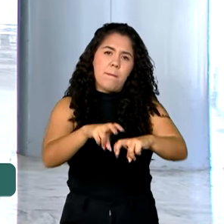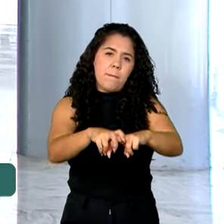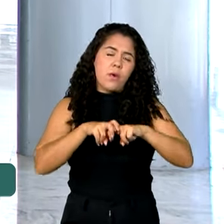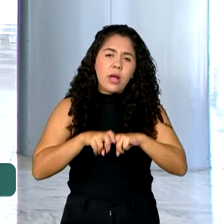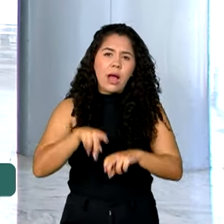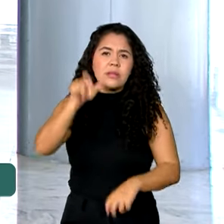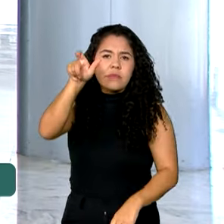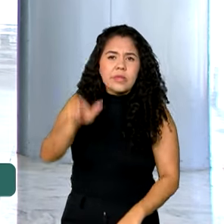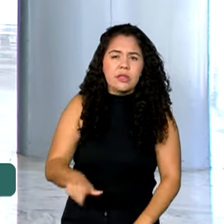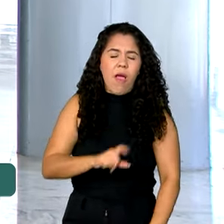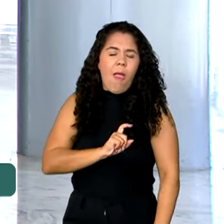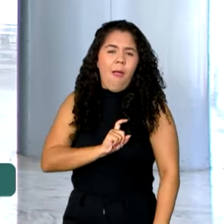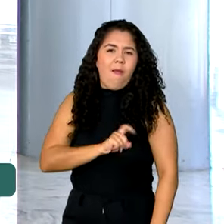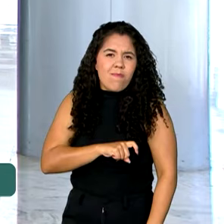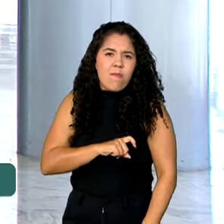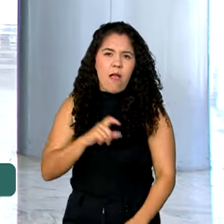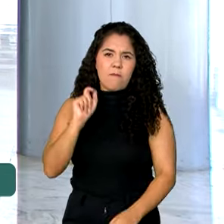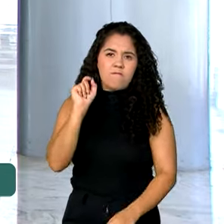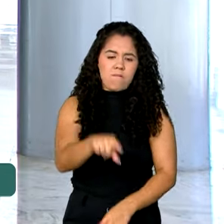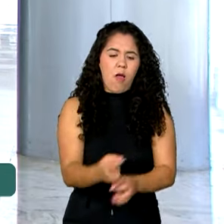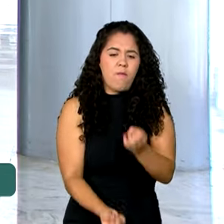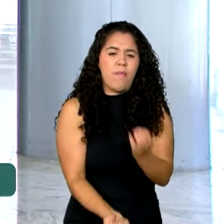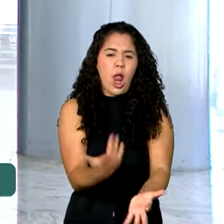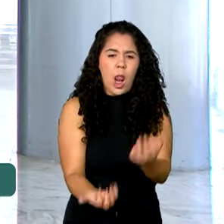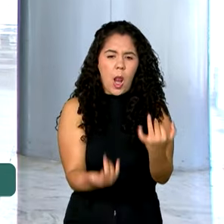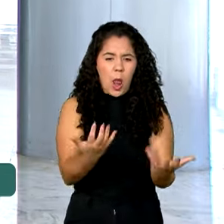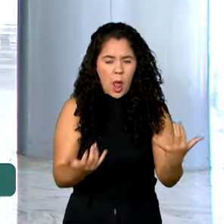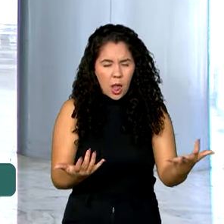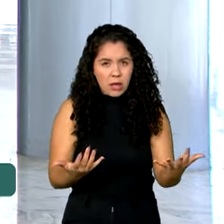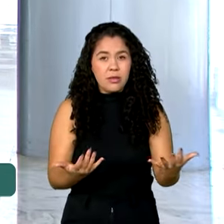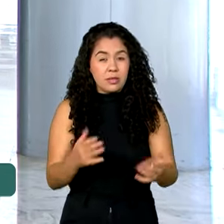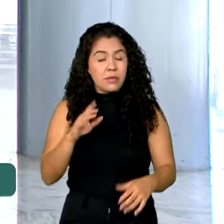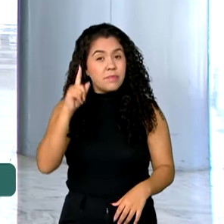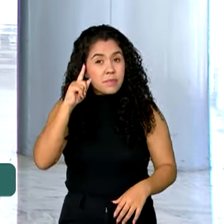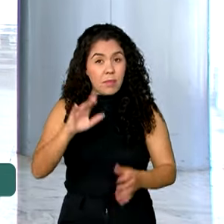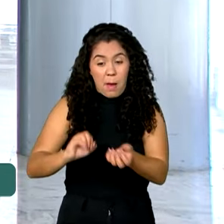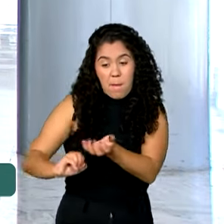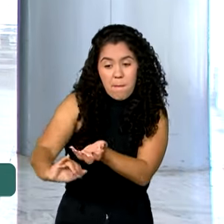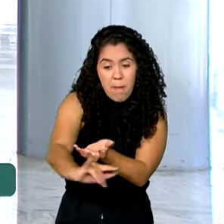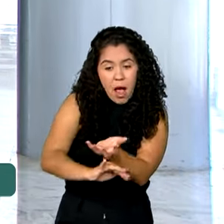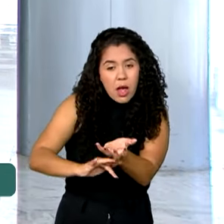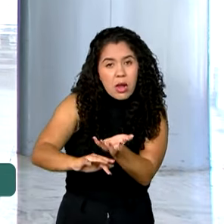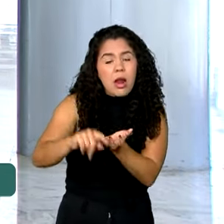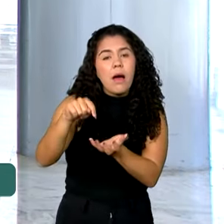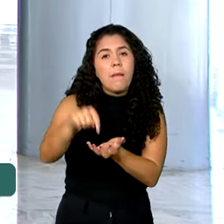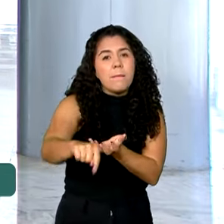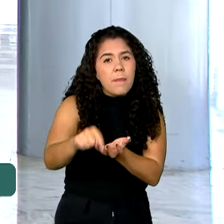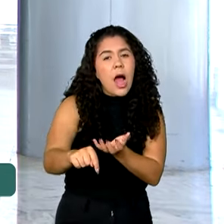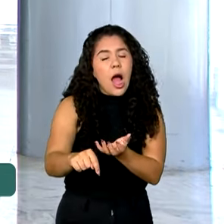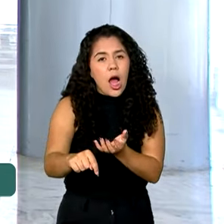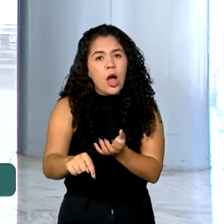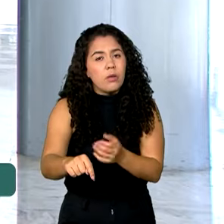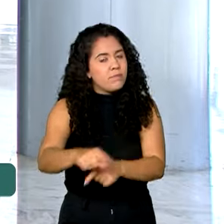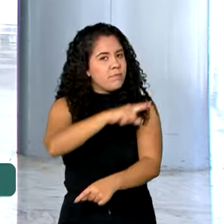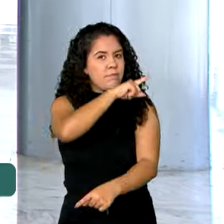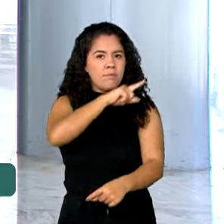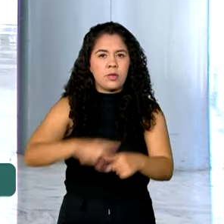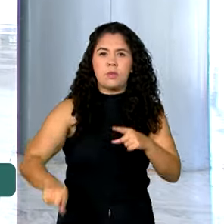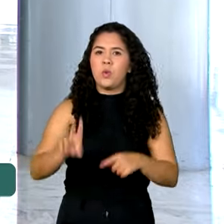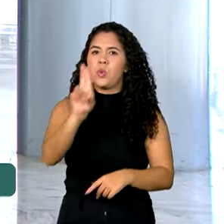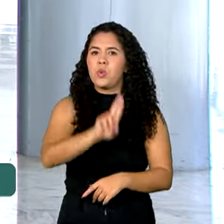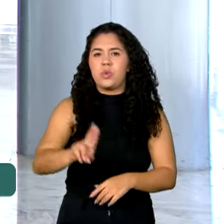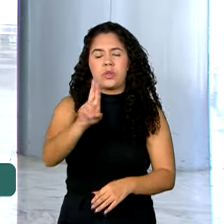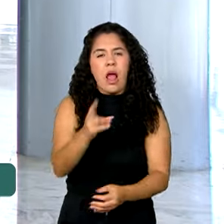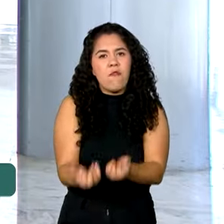humana, ou seja, são criminosos. No Pantanal e na maior parte da Amazônia, por exemplo, o uso do fogo está proibido e é